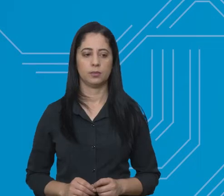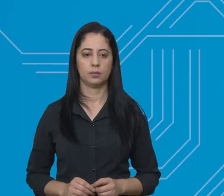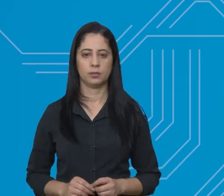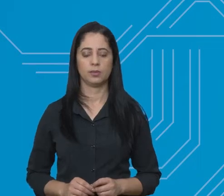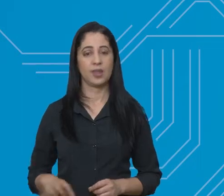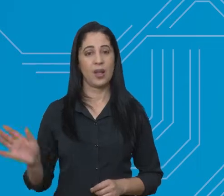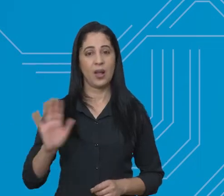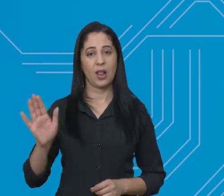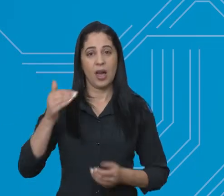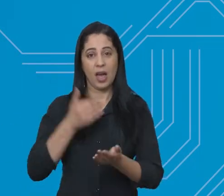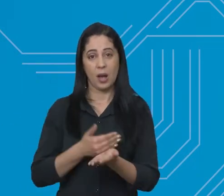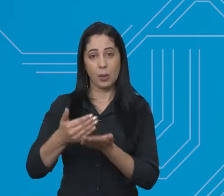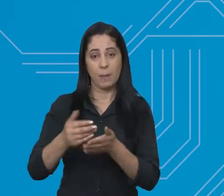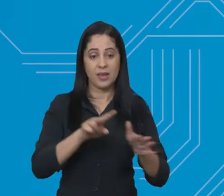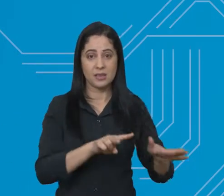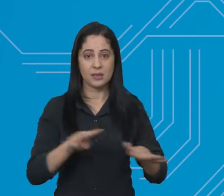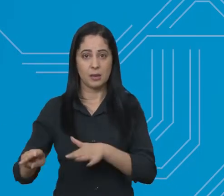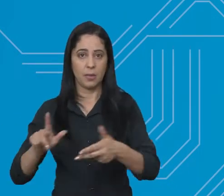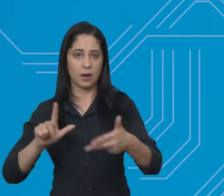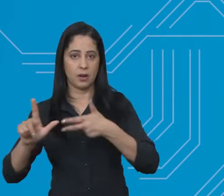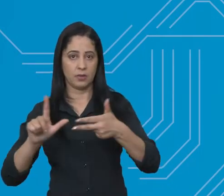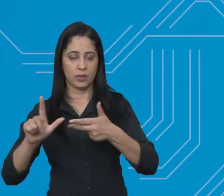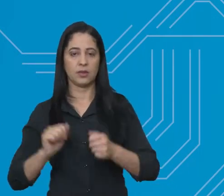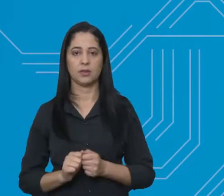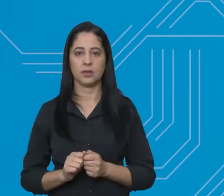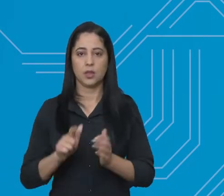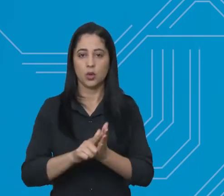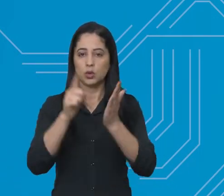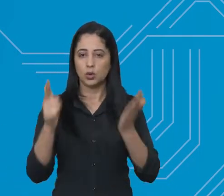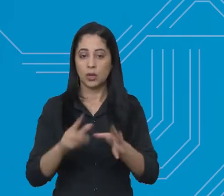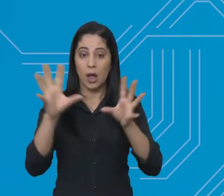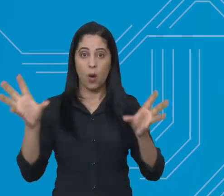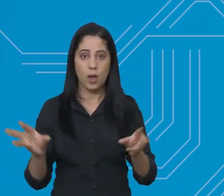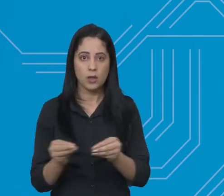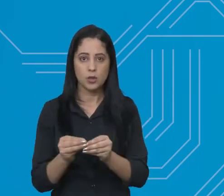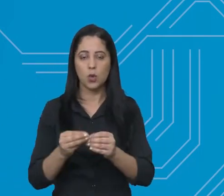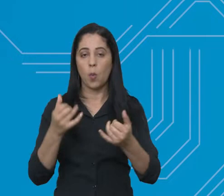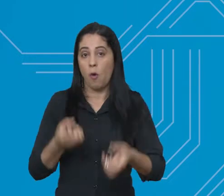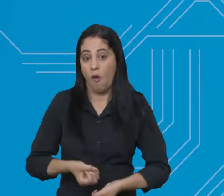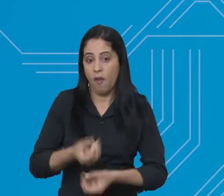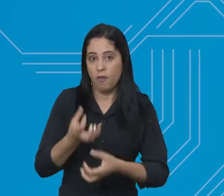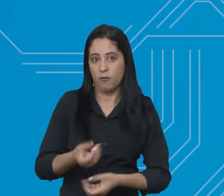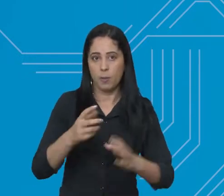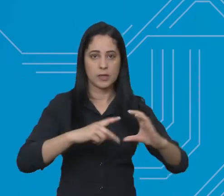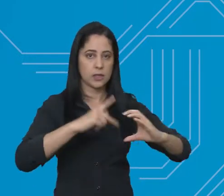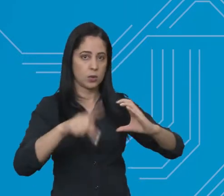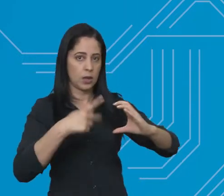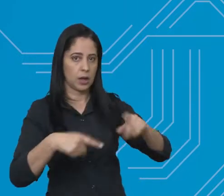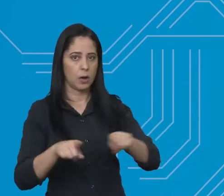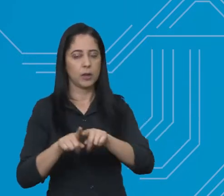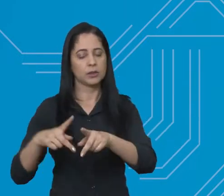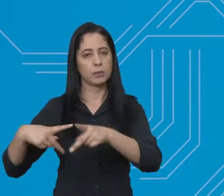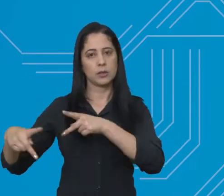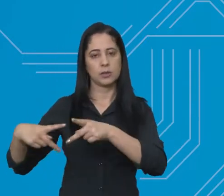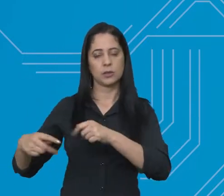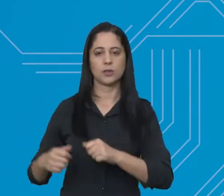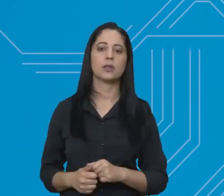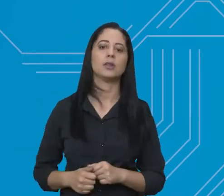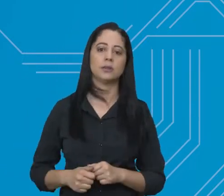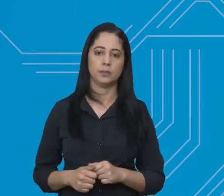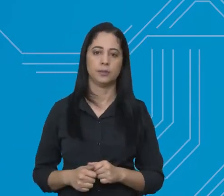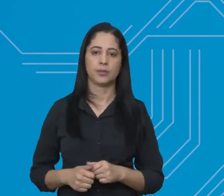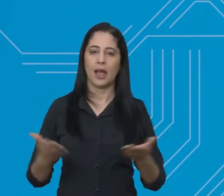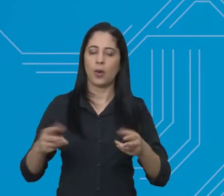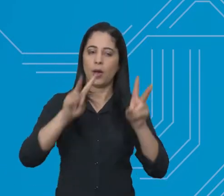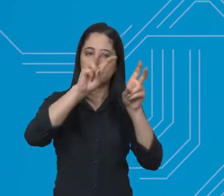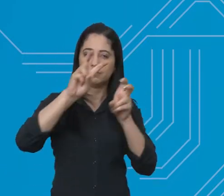Olá, está no ar o Semana Legislativa, nosso telejornal com o resumo das notícias que marcaram a semana na Câmara e na nossa cidade.